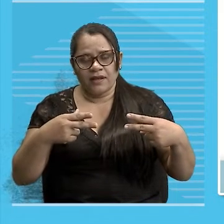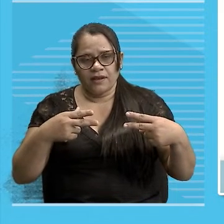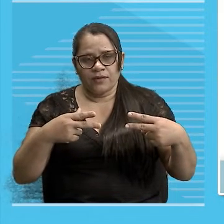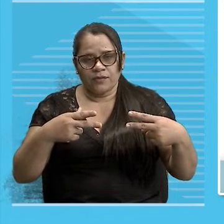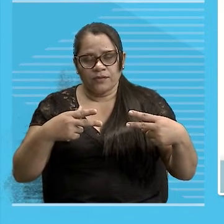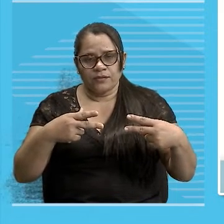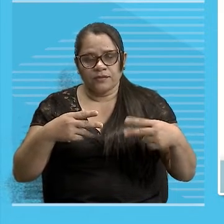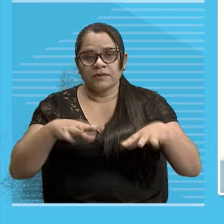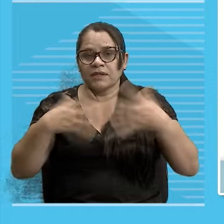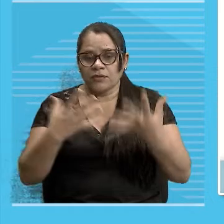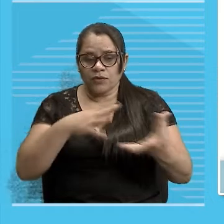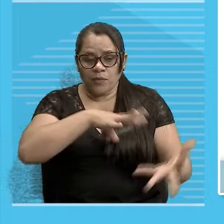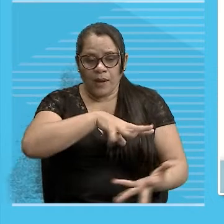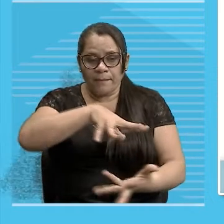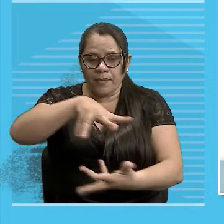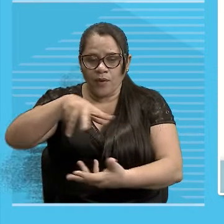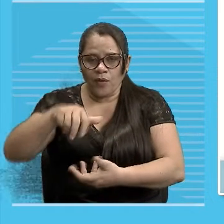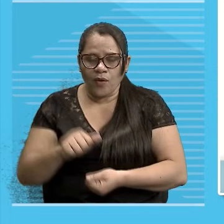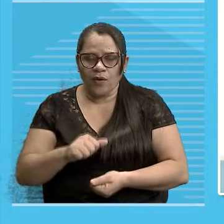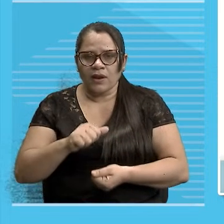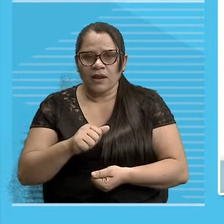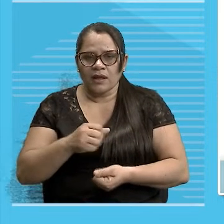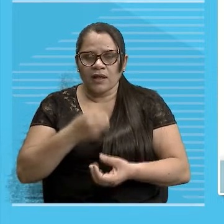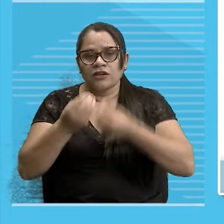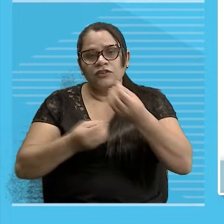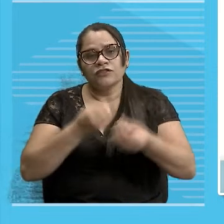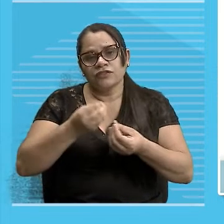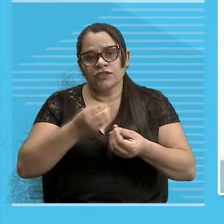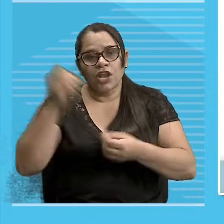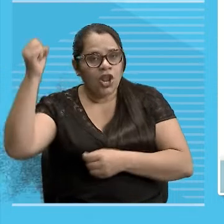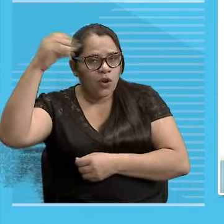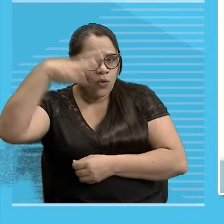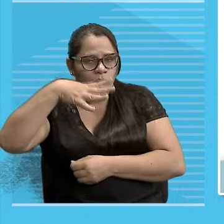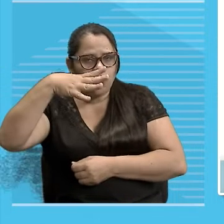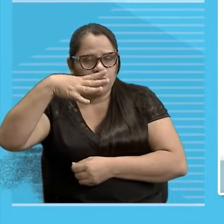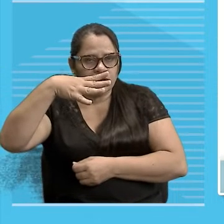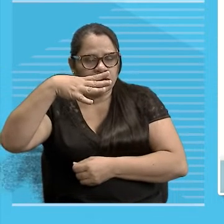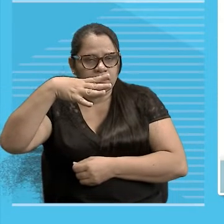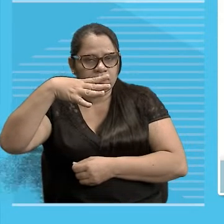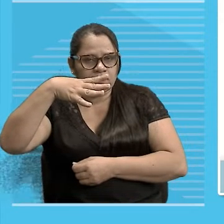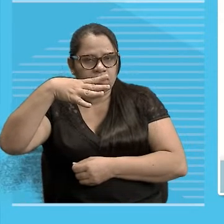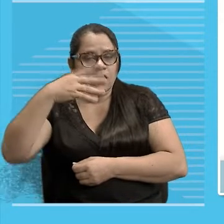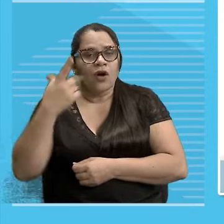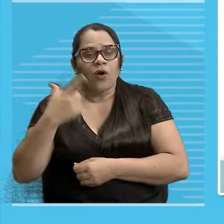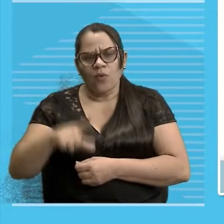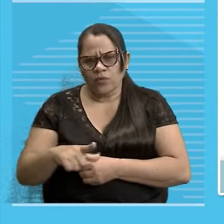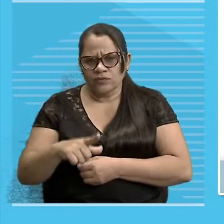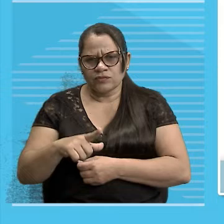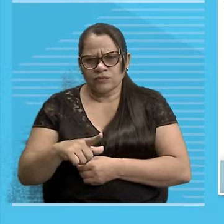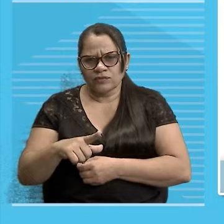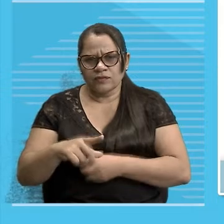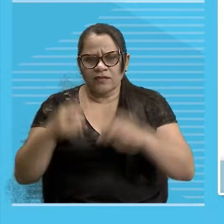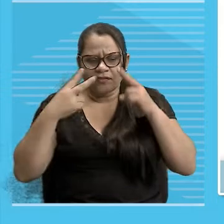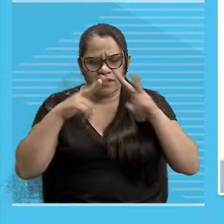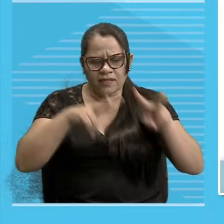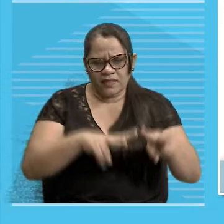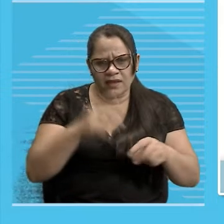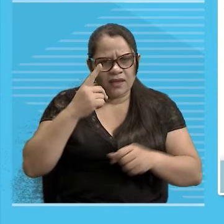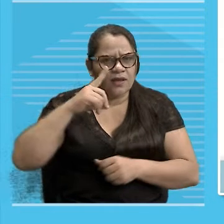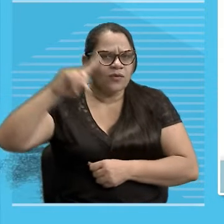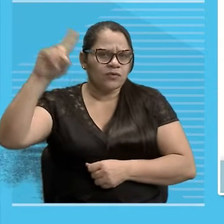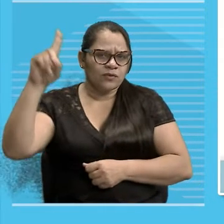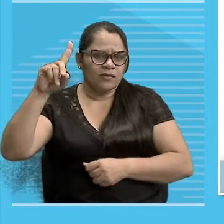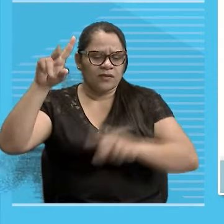Outros Colocam Uma Uma Fisionomia De um ser humano Vestido com a roupa Bem